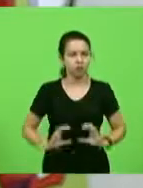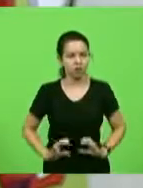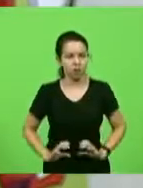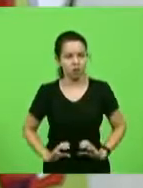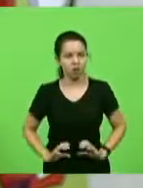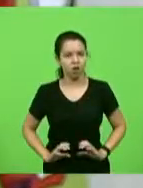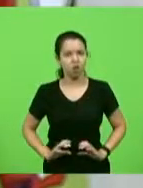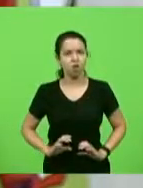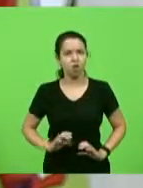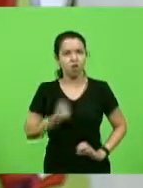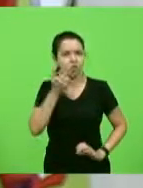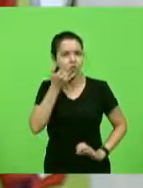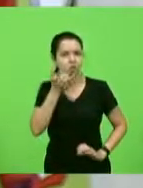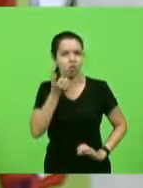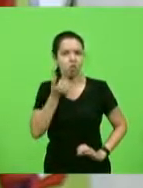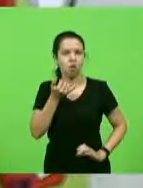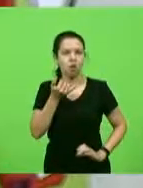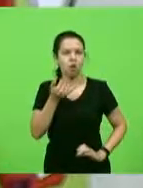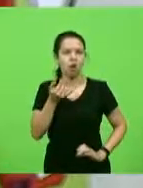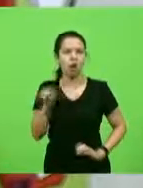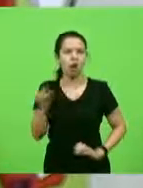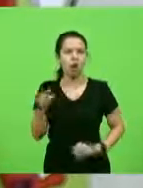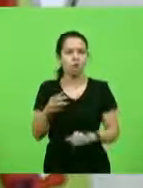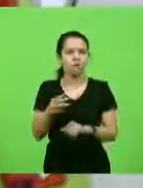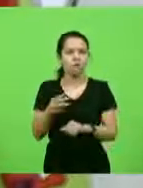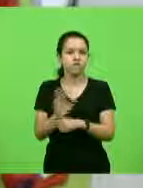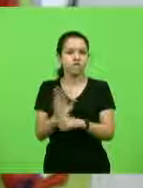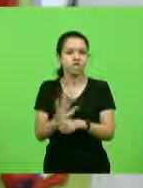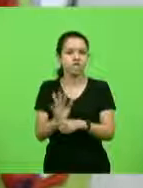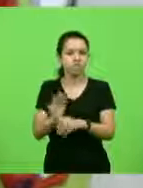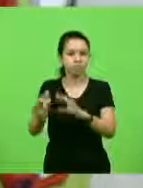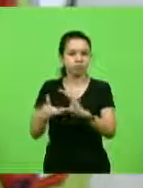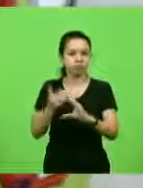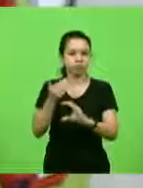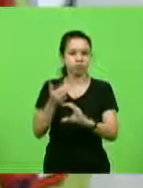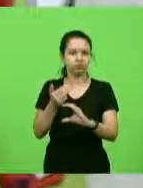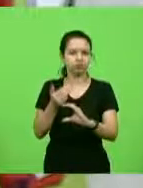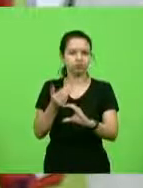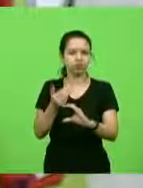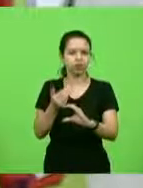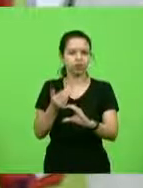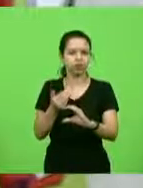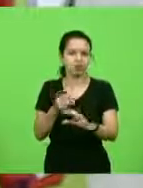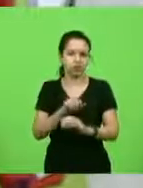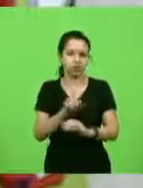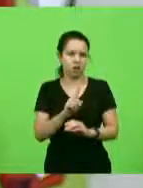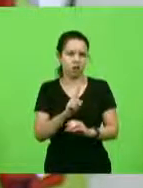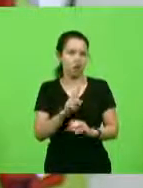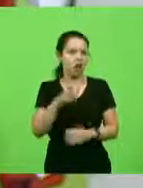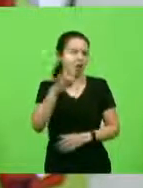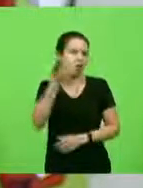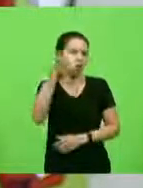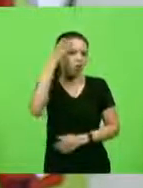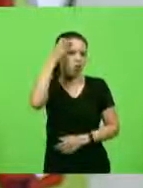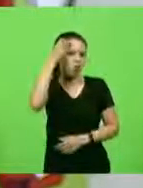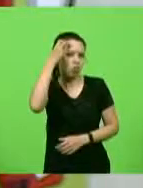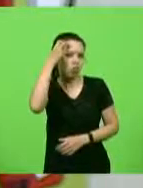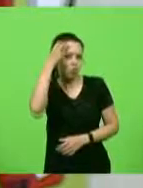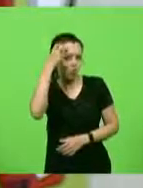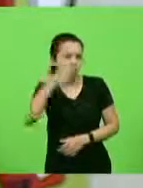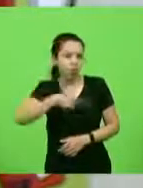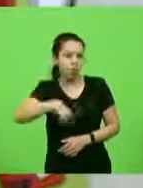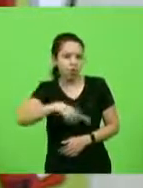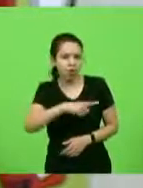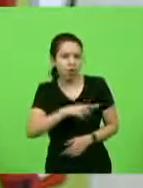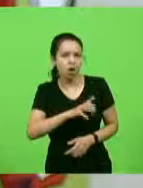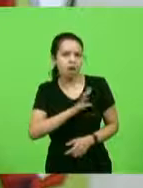todo bonitinho, ele cuidando do Galgo, o Galgo com os filhos dele, falou, não, é uma cultura, é uma prática que a faz, a tem